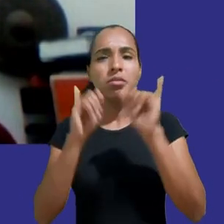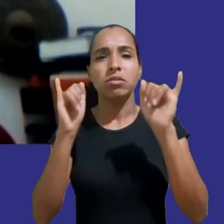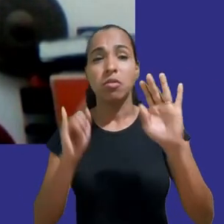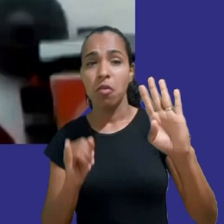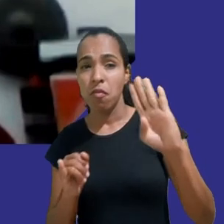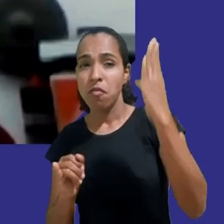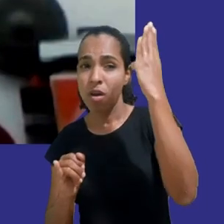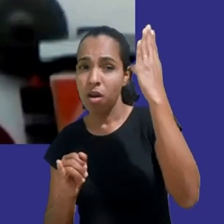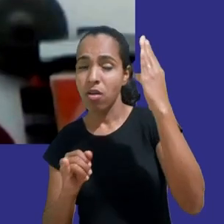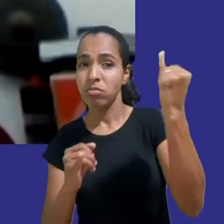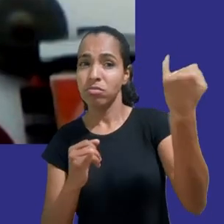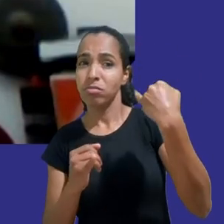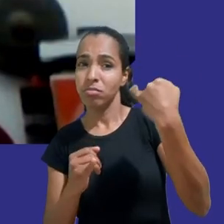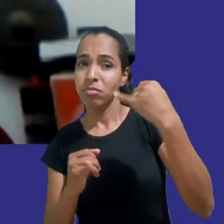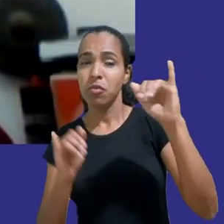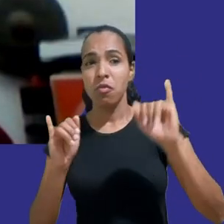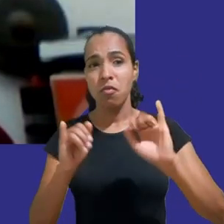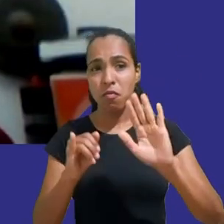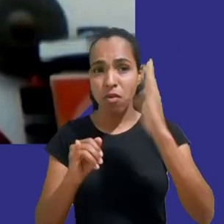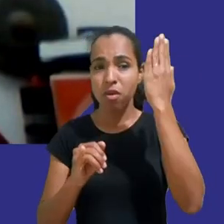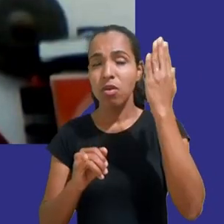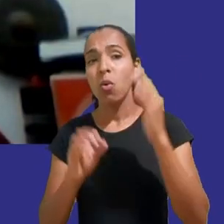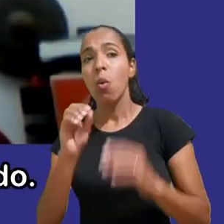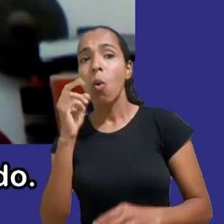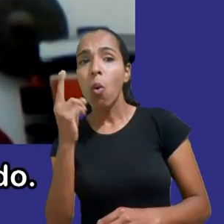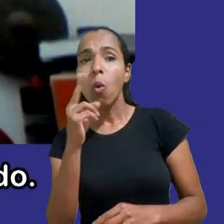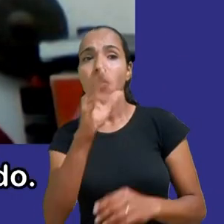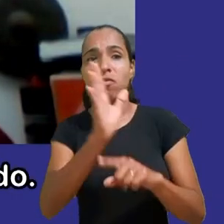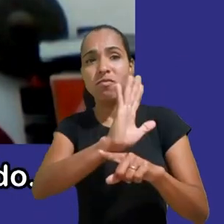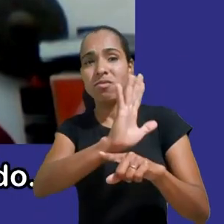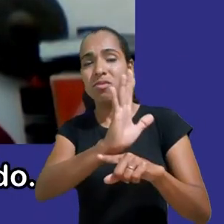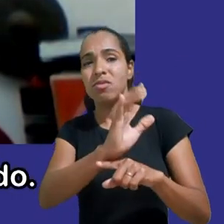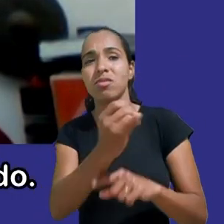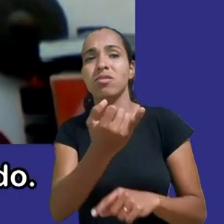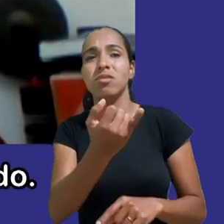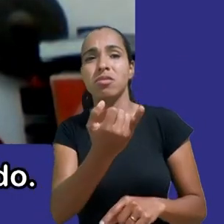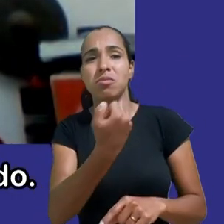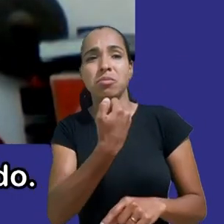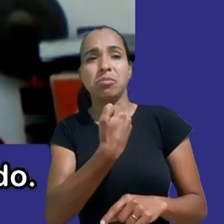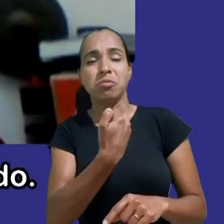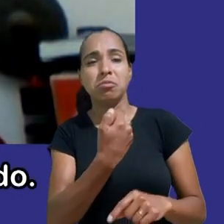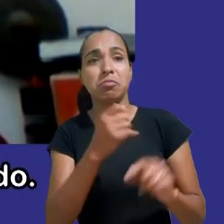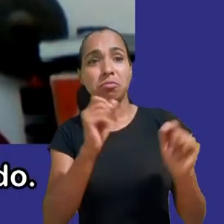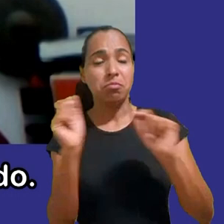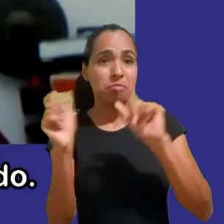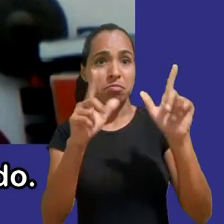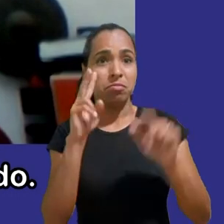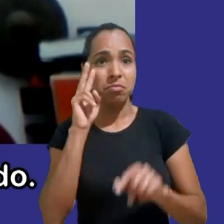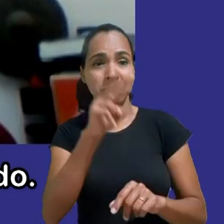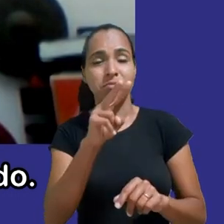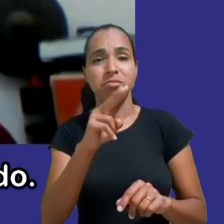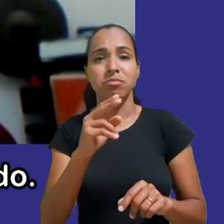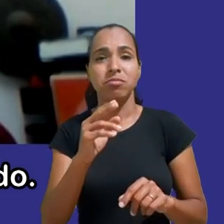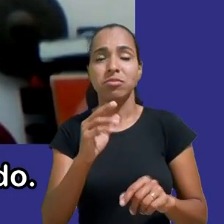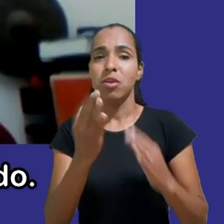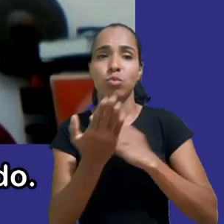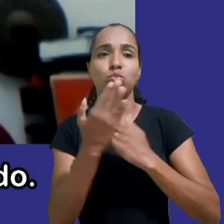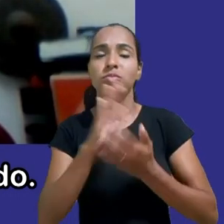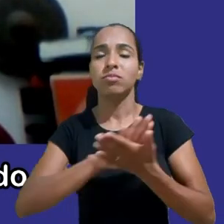prejudicar o bem-estar das crianças as plataformas não se interessam pelo tipo de conteúdo que é consumido o